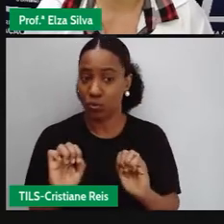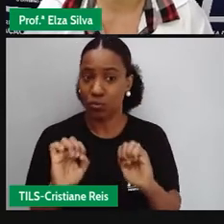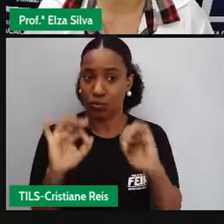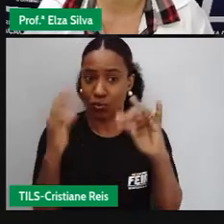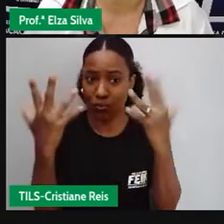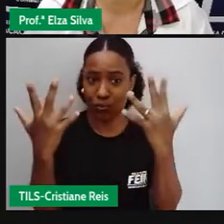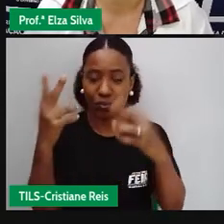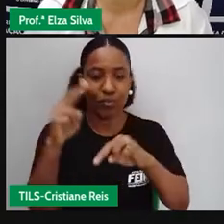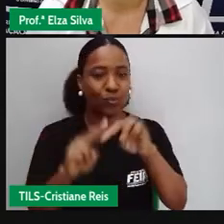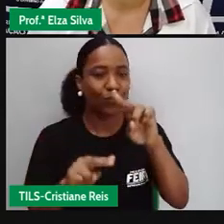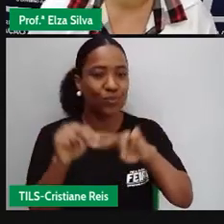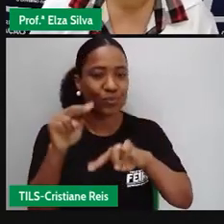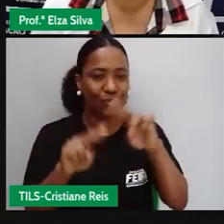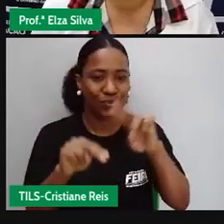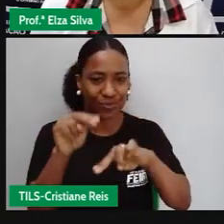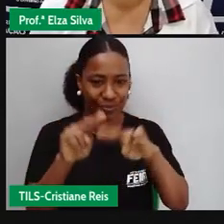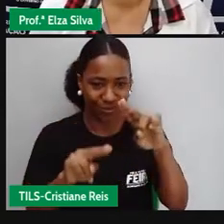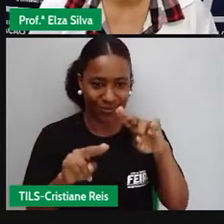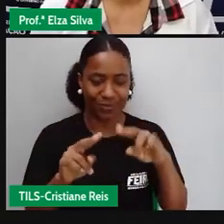das Festas Unidas.